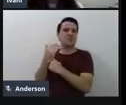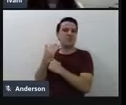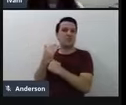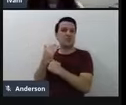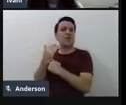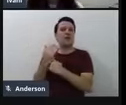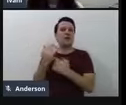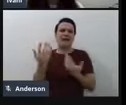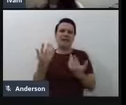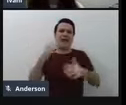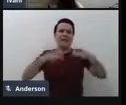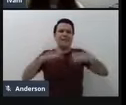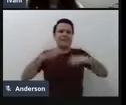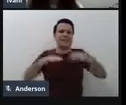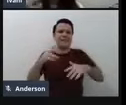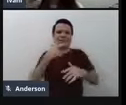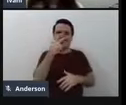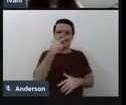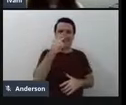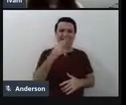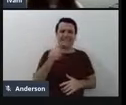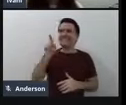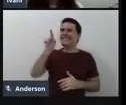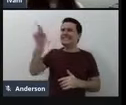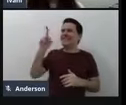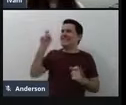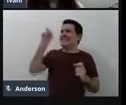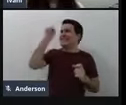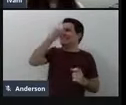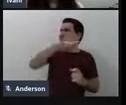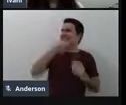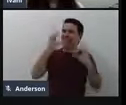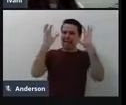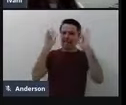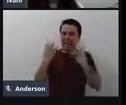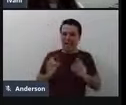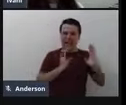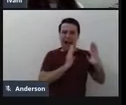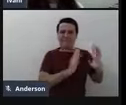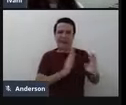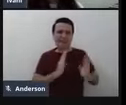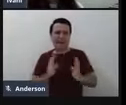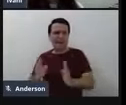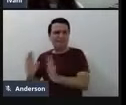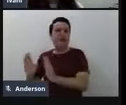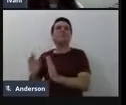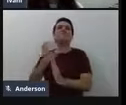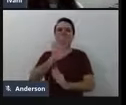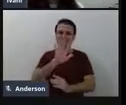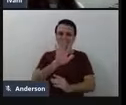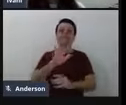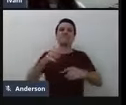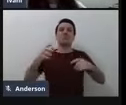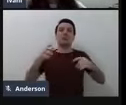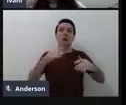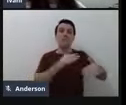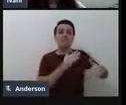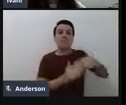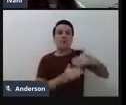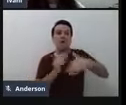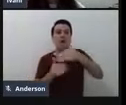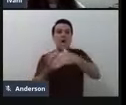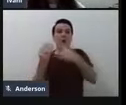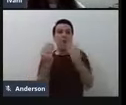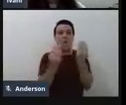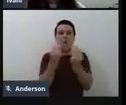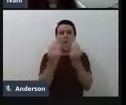pode parecer ser bem dificultoso, né, mas sim, né, o processo de, de fazer com que, né,